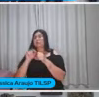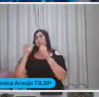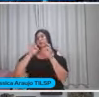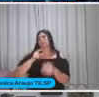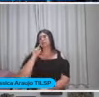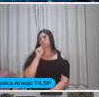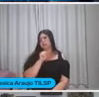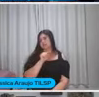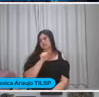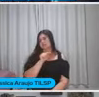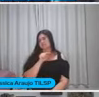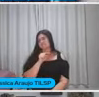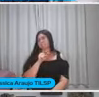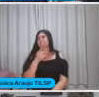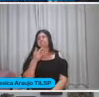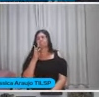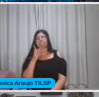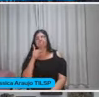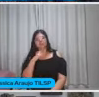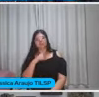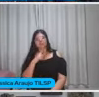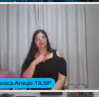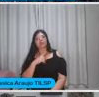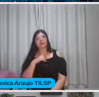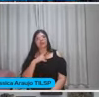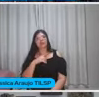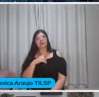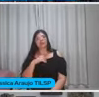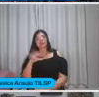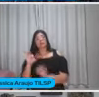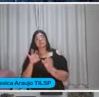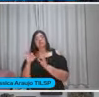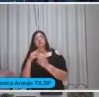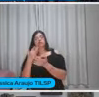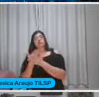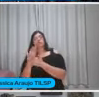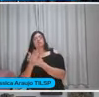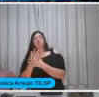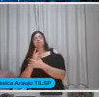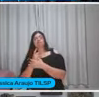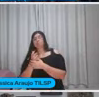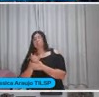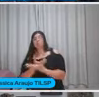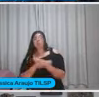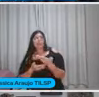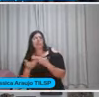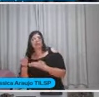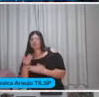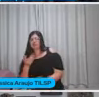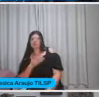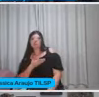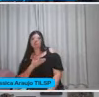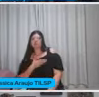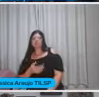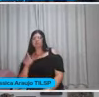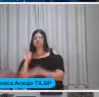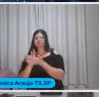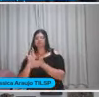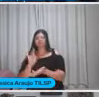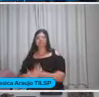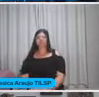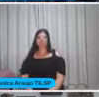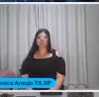você? Tem gente que se apega Ao seu plano de aula Não compartilha Com o colega Verdade